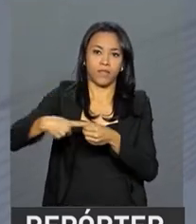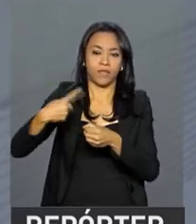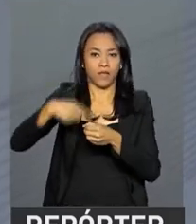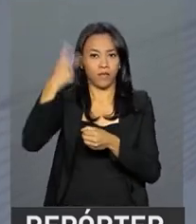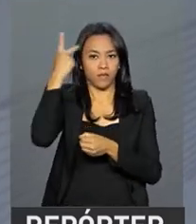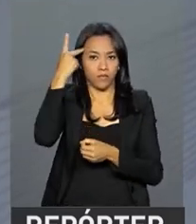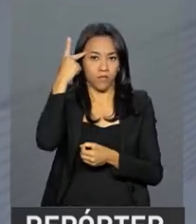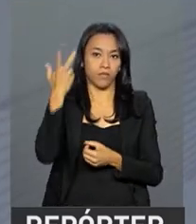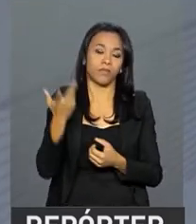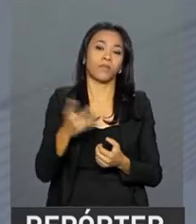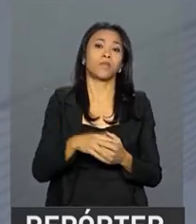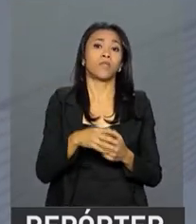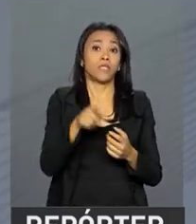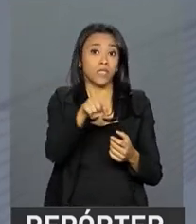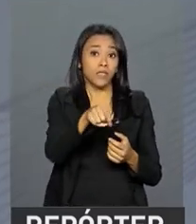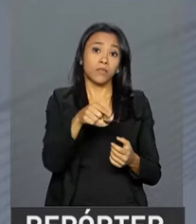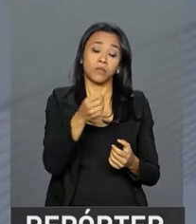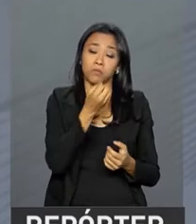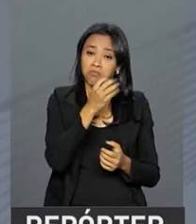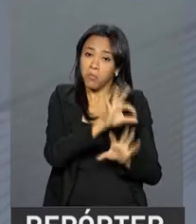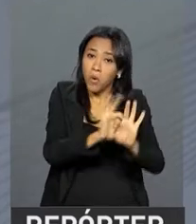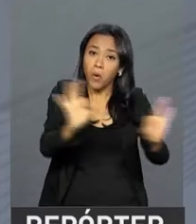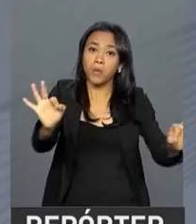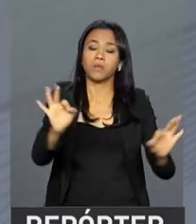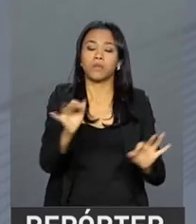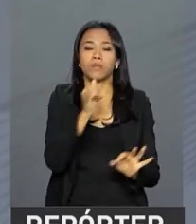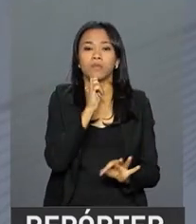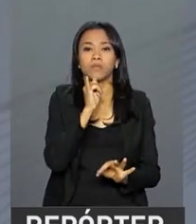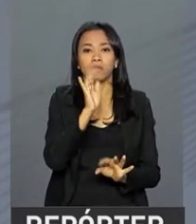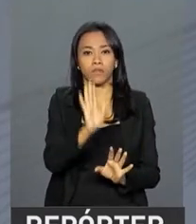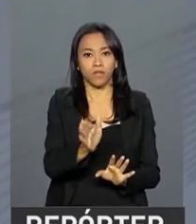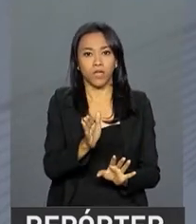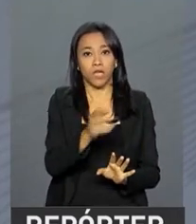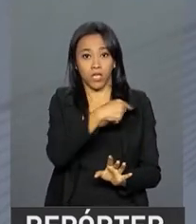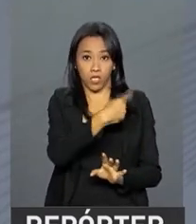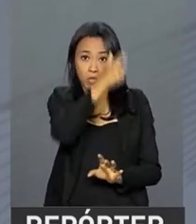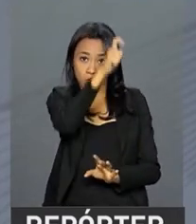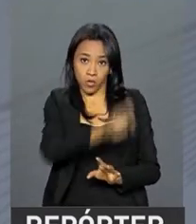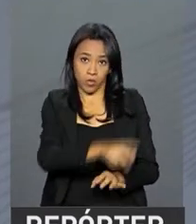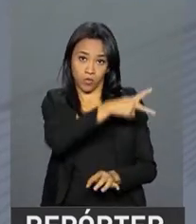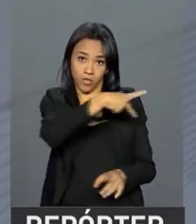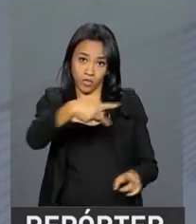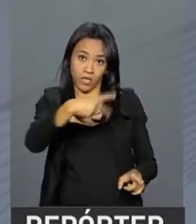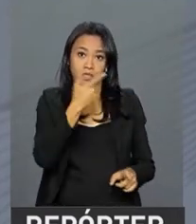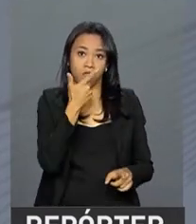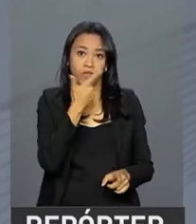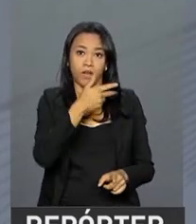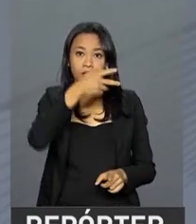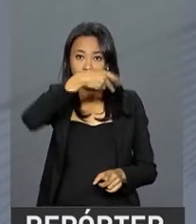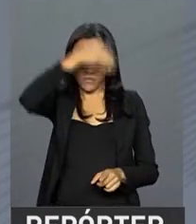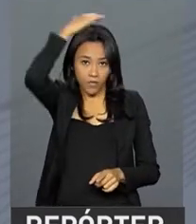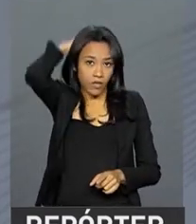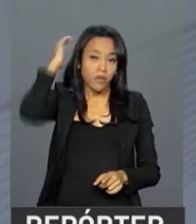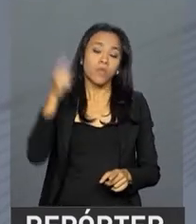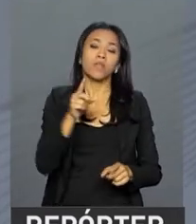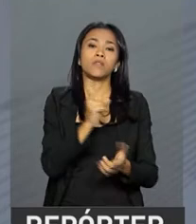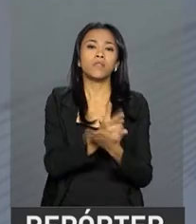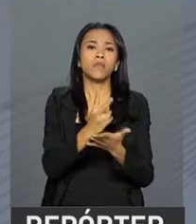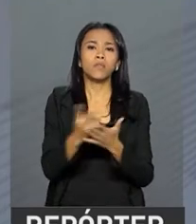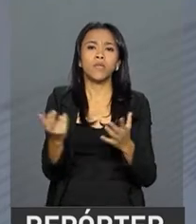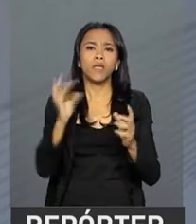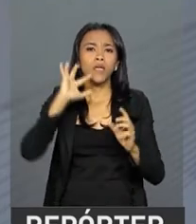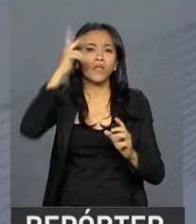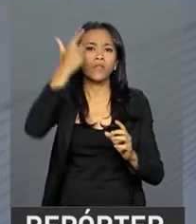brasileiras. Um belíssimo exemplo daquilo que tem pregado o presidente Michel Temer, a necessidade da conciliação nacional.